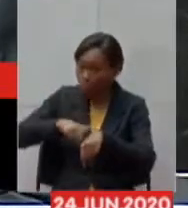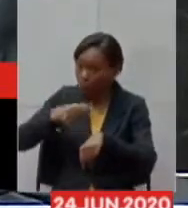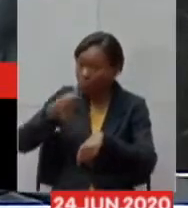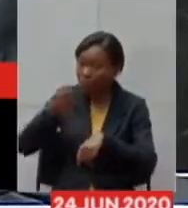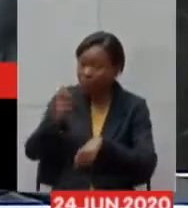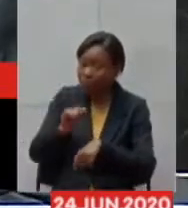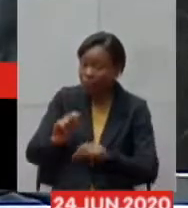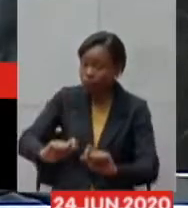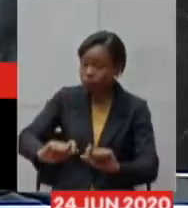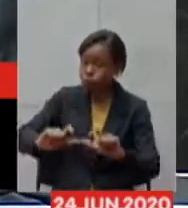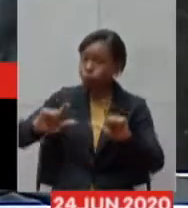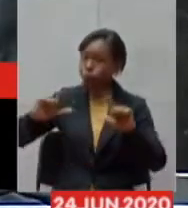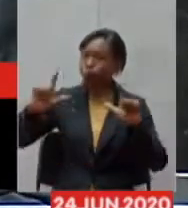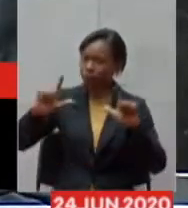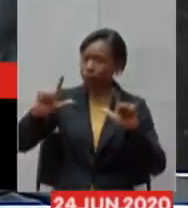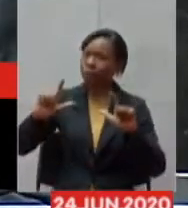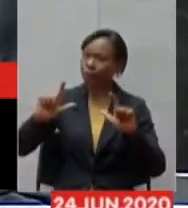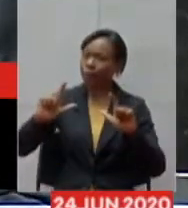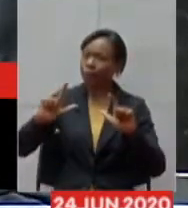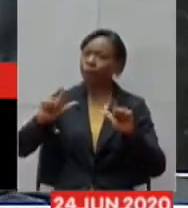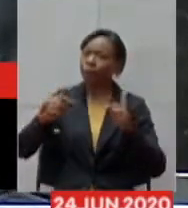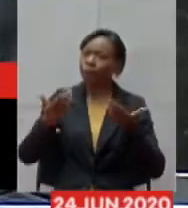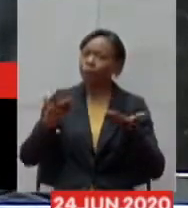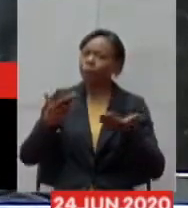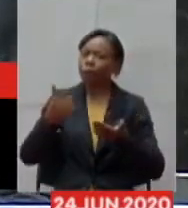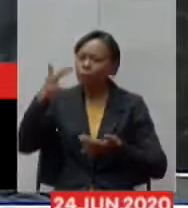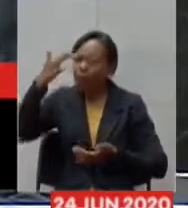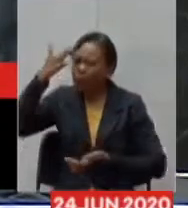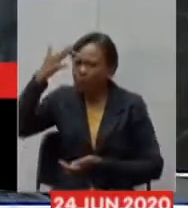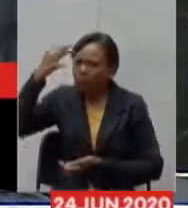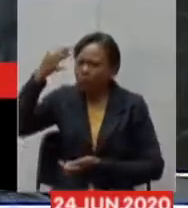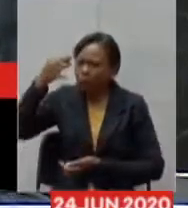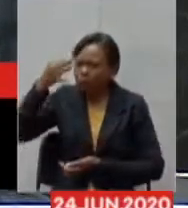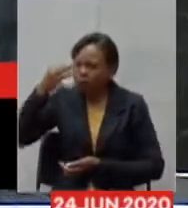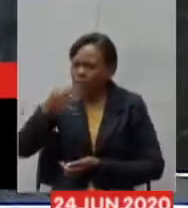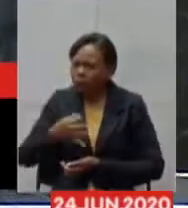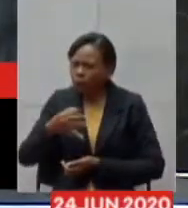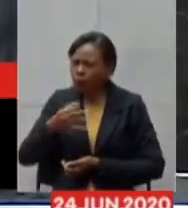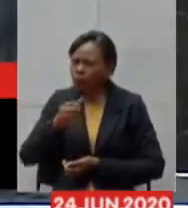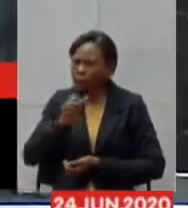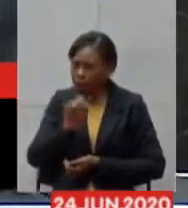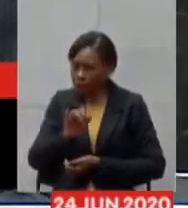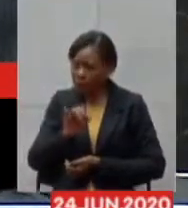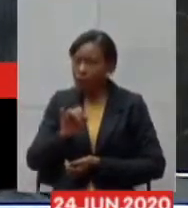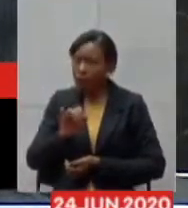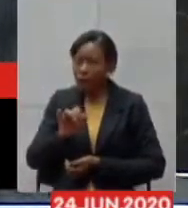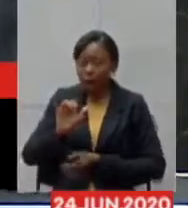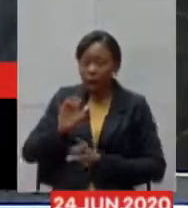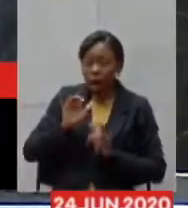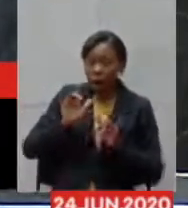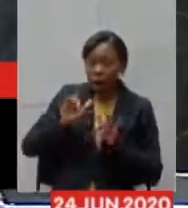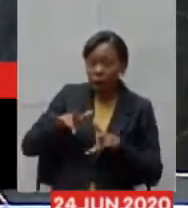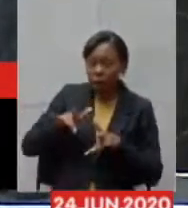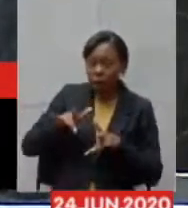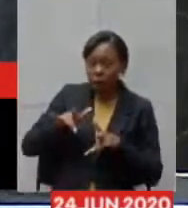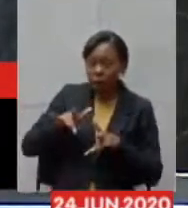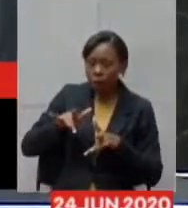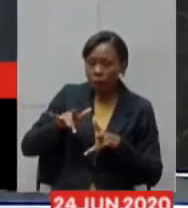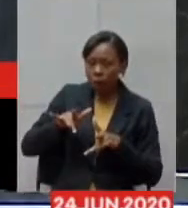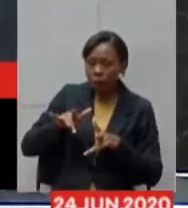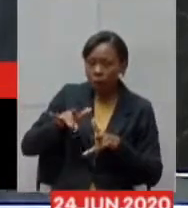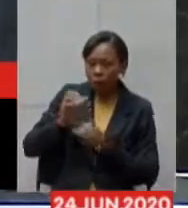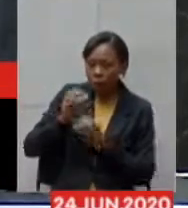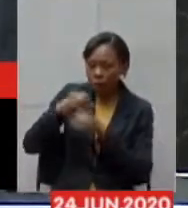maior assim que nós tivermos a certeza absoluta que nós temos sobra de exames para o momento do pico